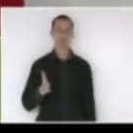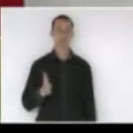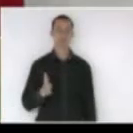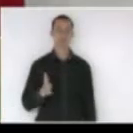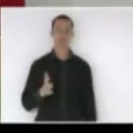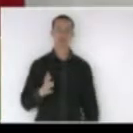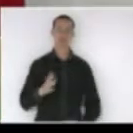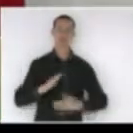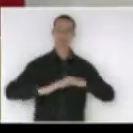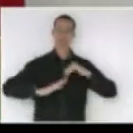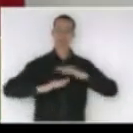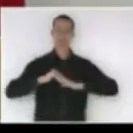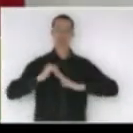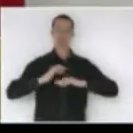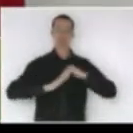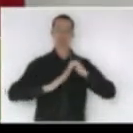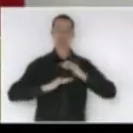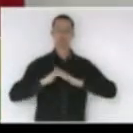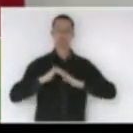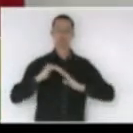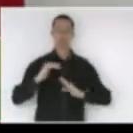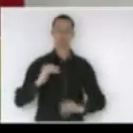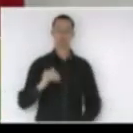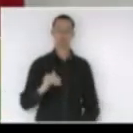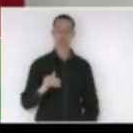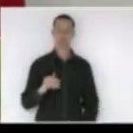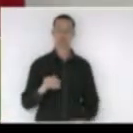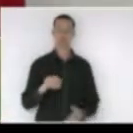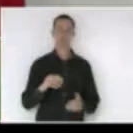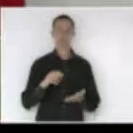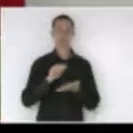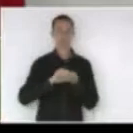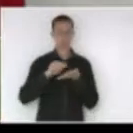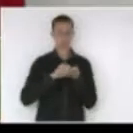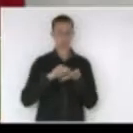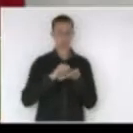construída uma carta